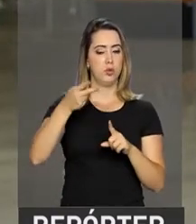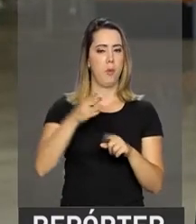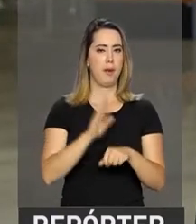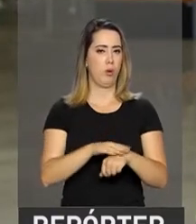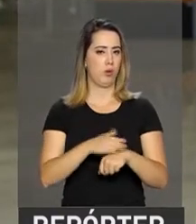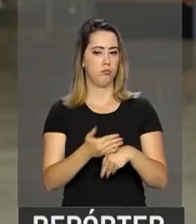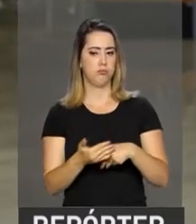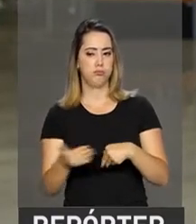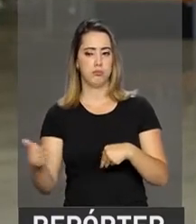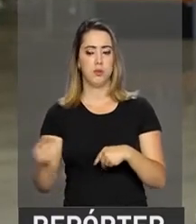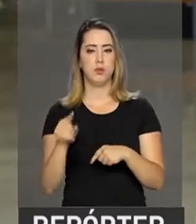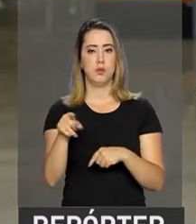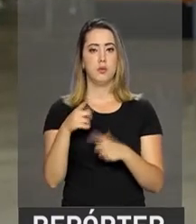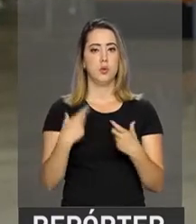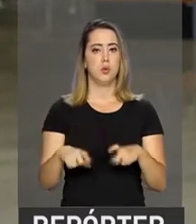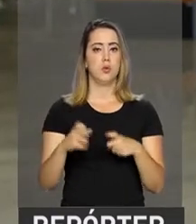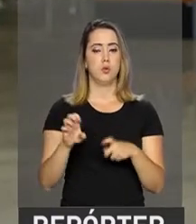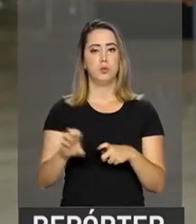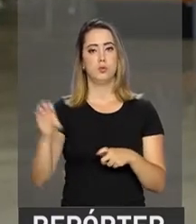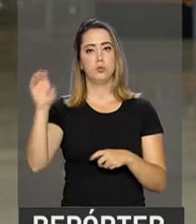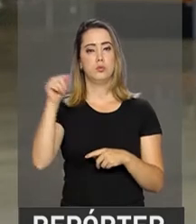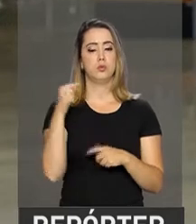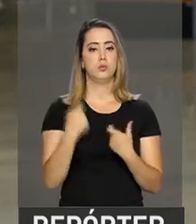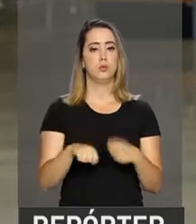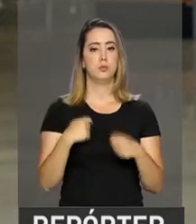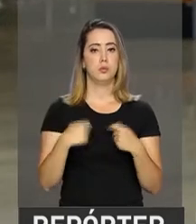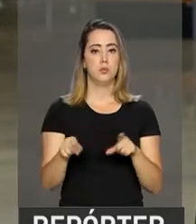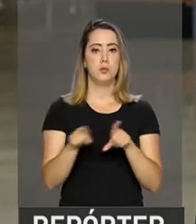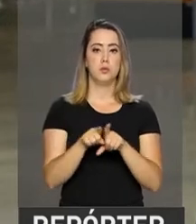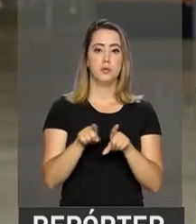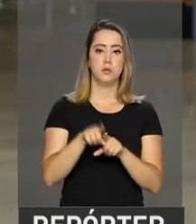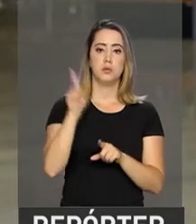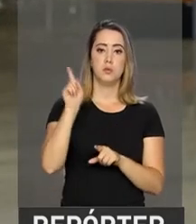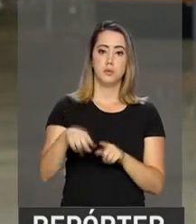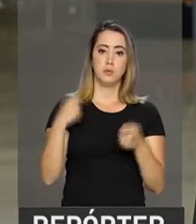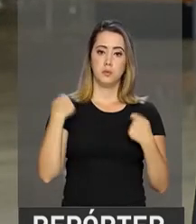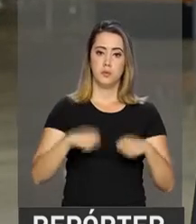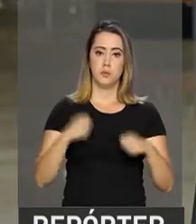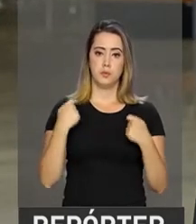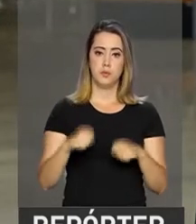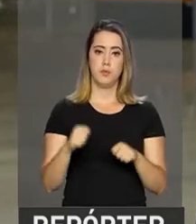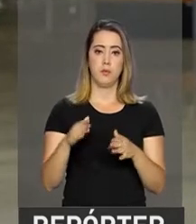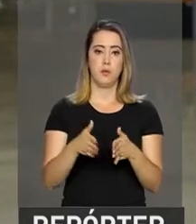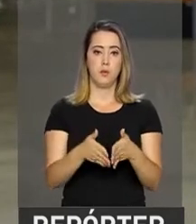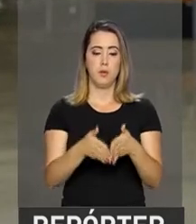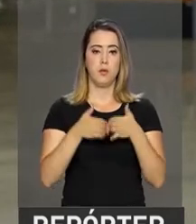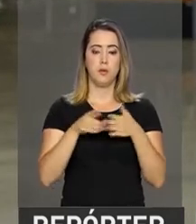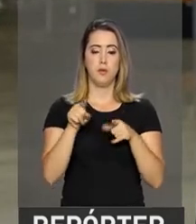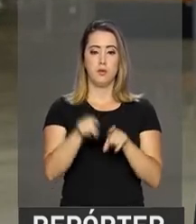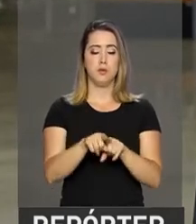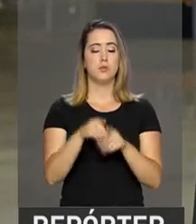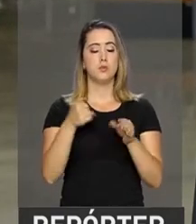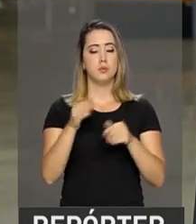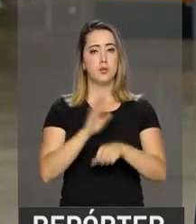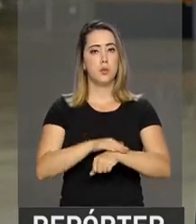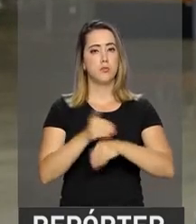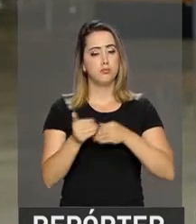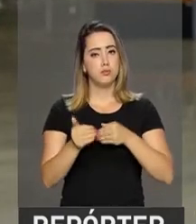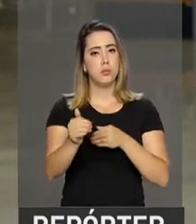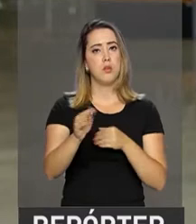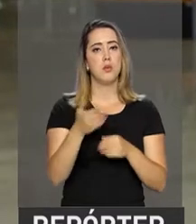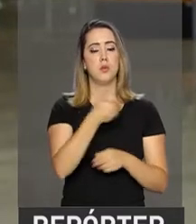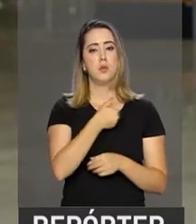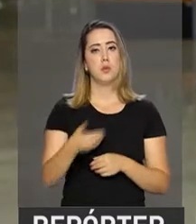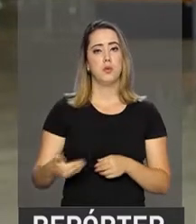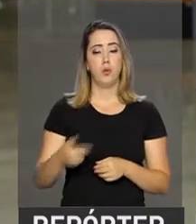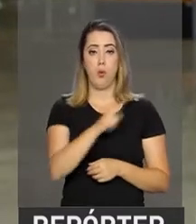da Força em uma unidade da federação específica também é necessária a solicitação dessa prorrogação por parte do